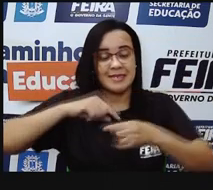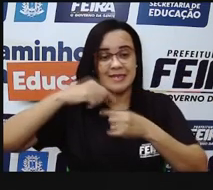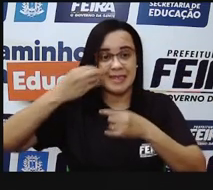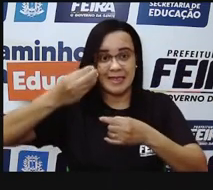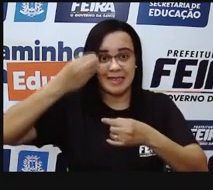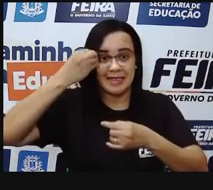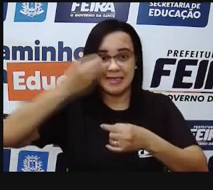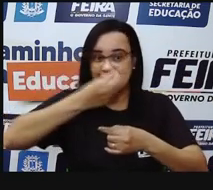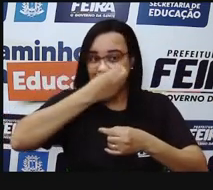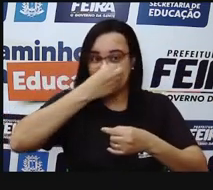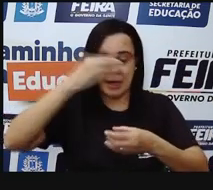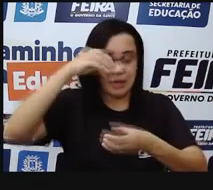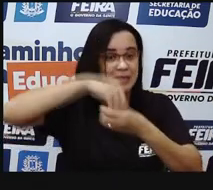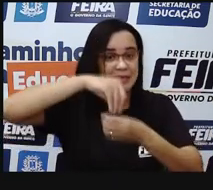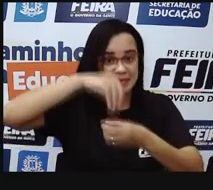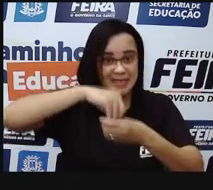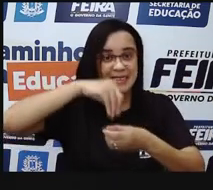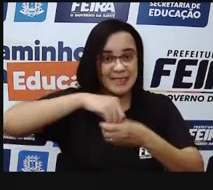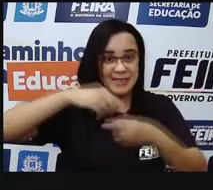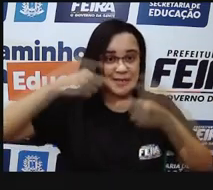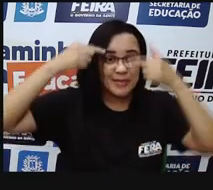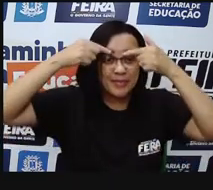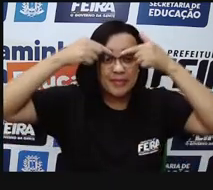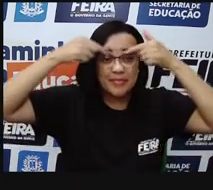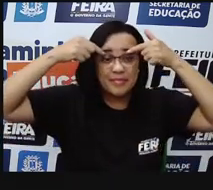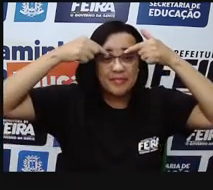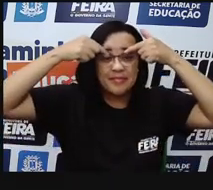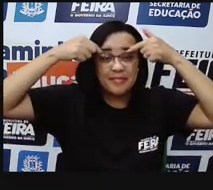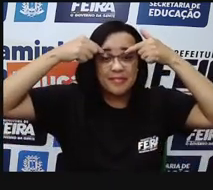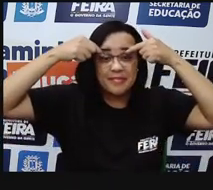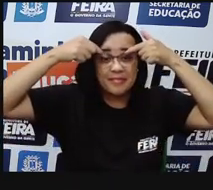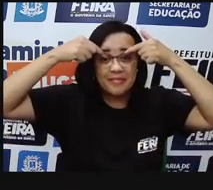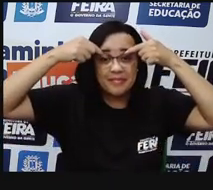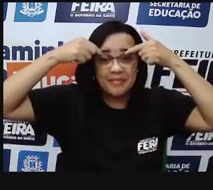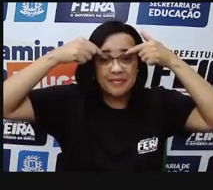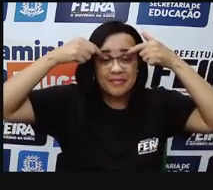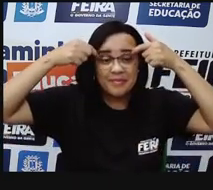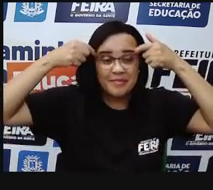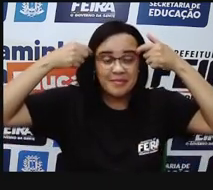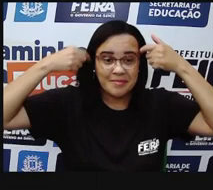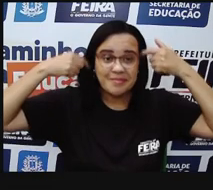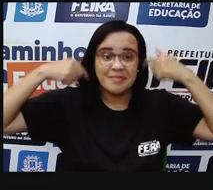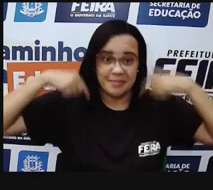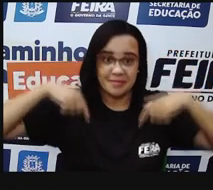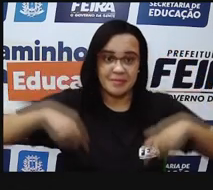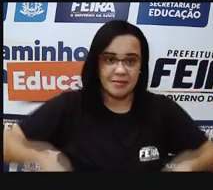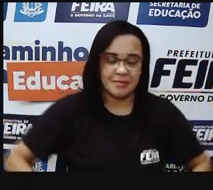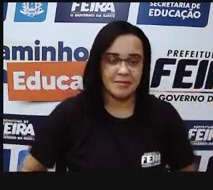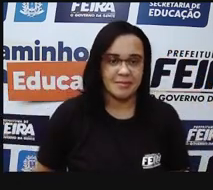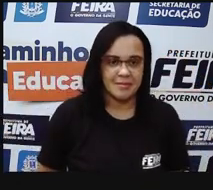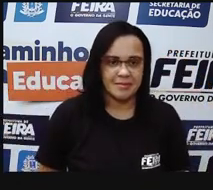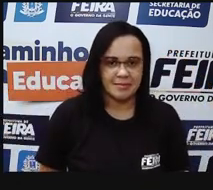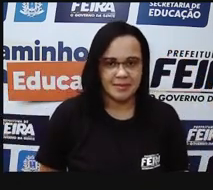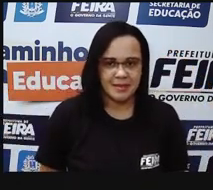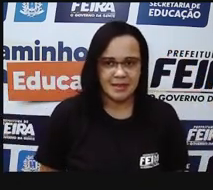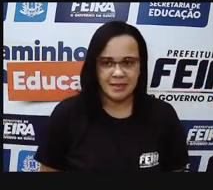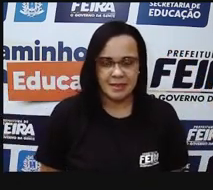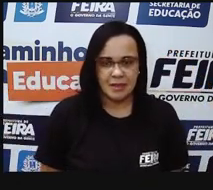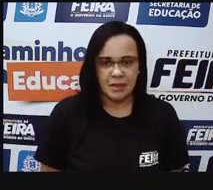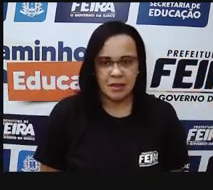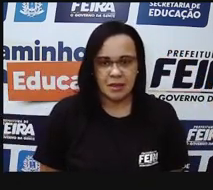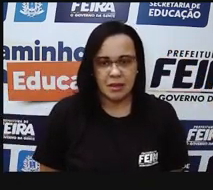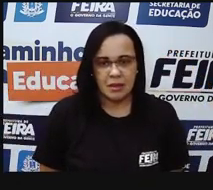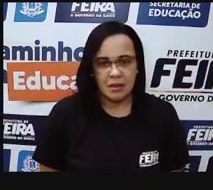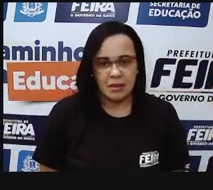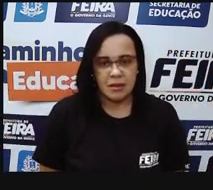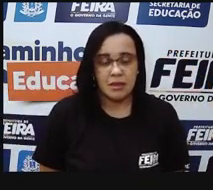da nossa pálpebra, mais ou menos, nos calma, olhinho, ou cima do olho, espuma. Então,